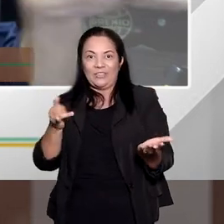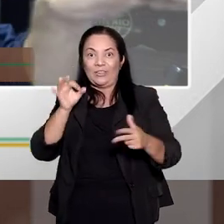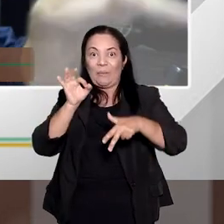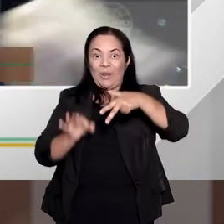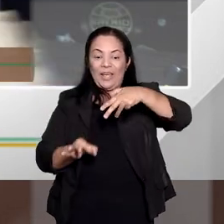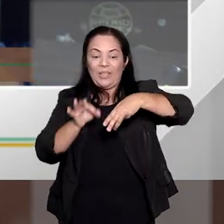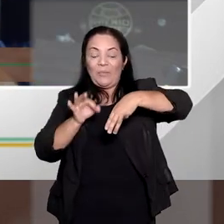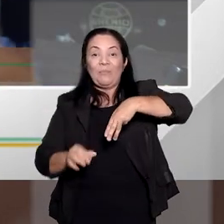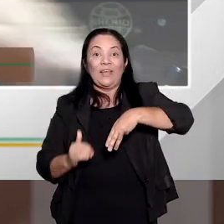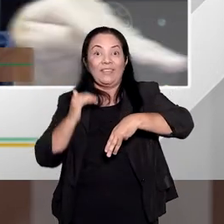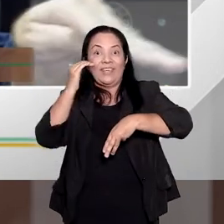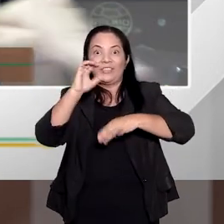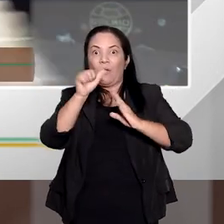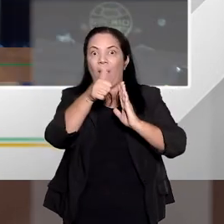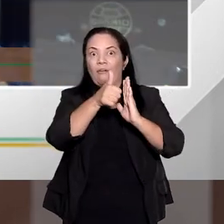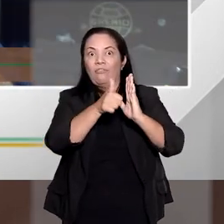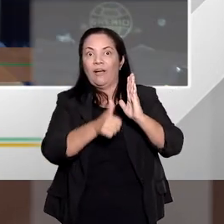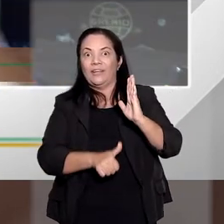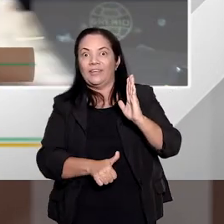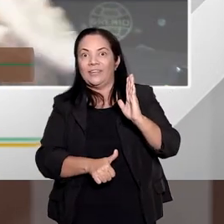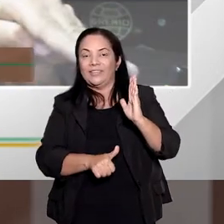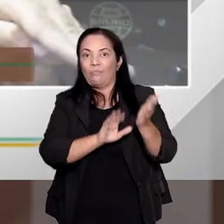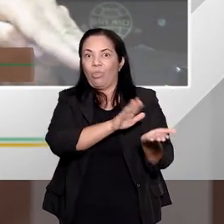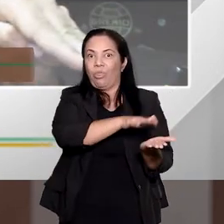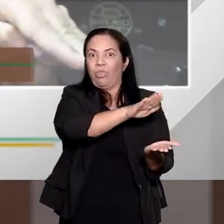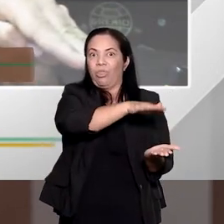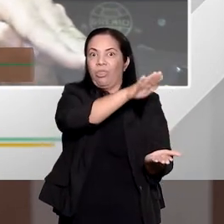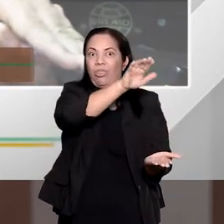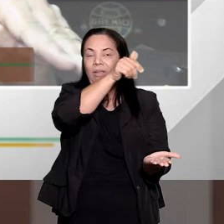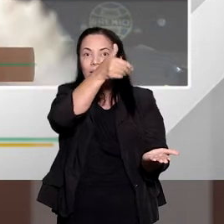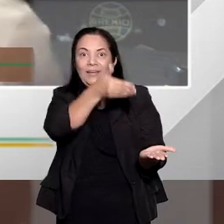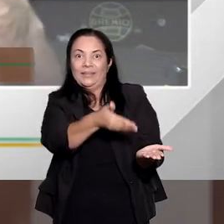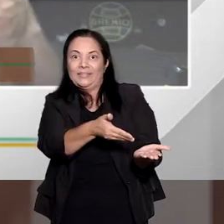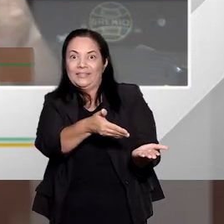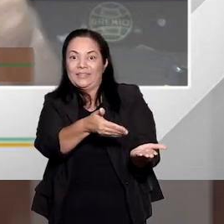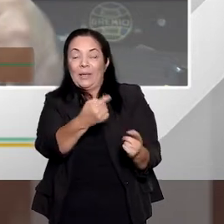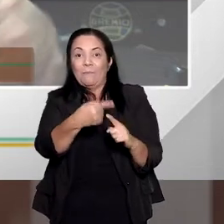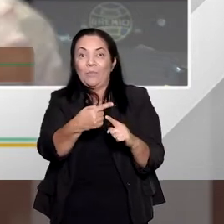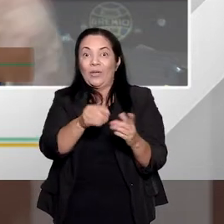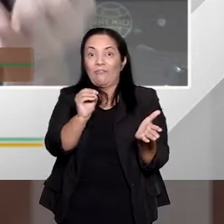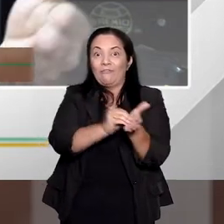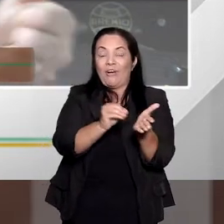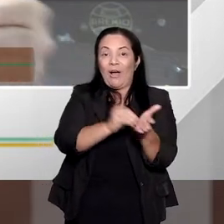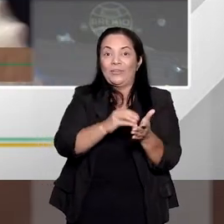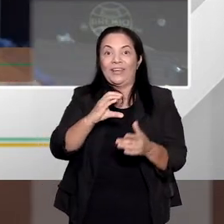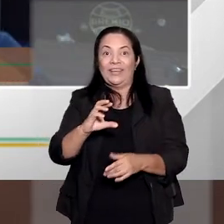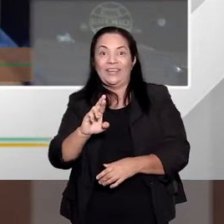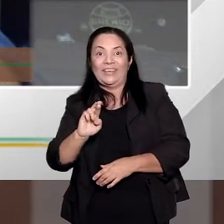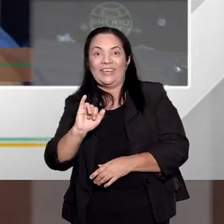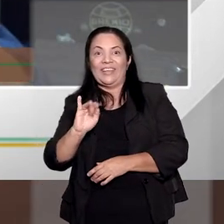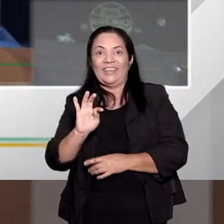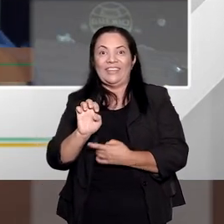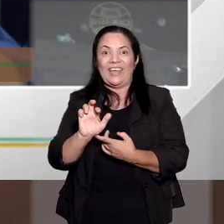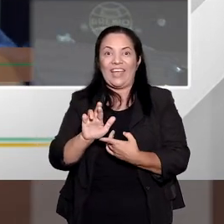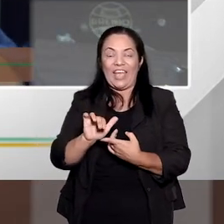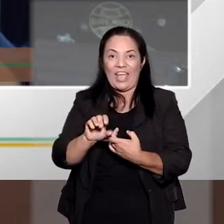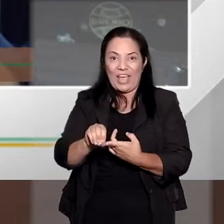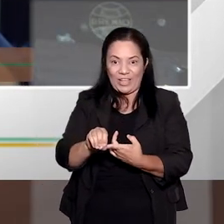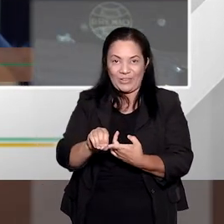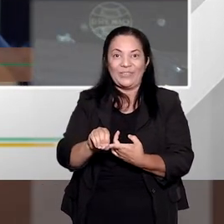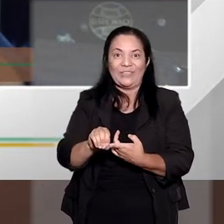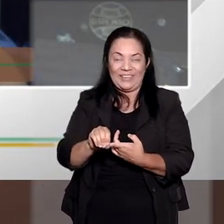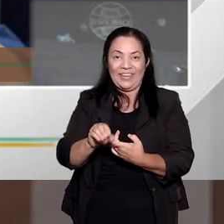balizem esta, esta, ou adotem um critério de maior proporcionalidade nessa